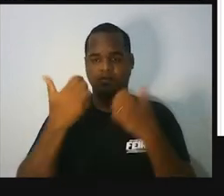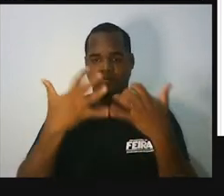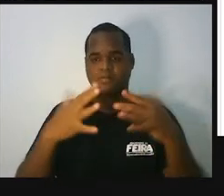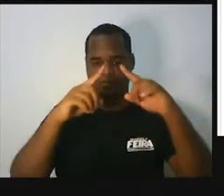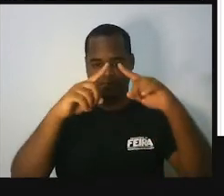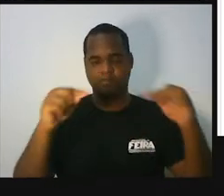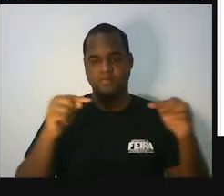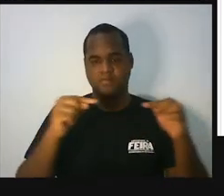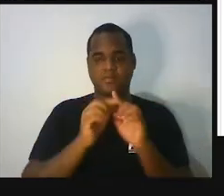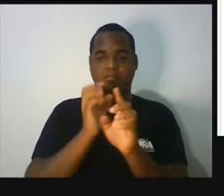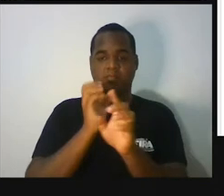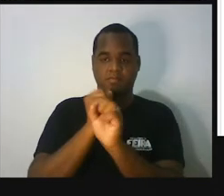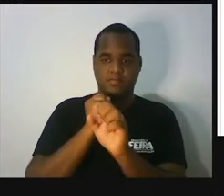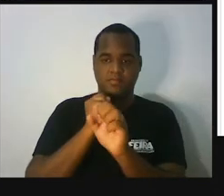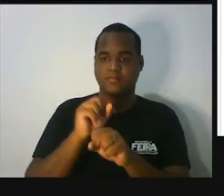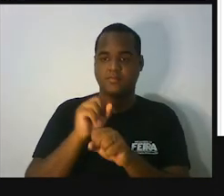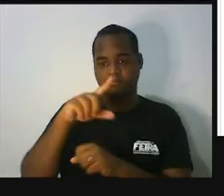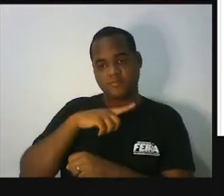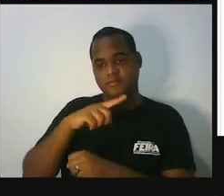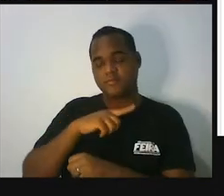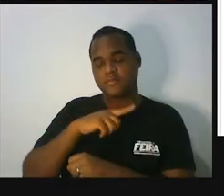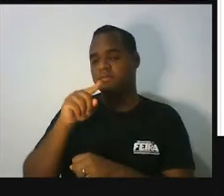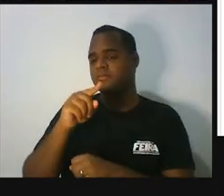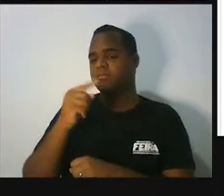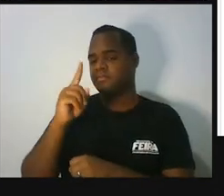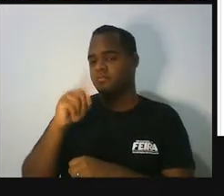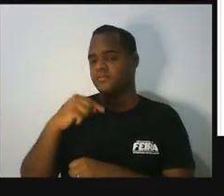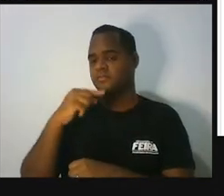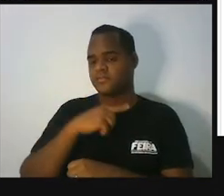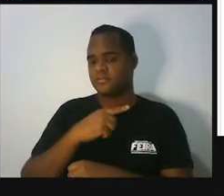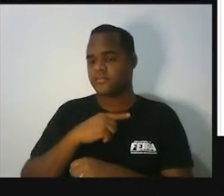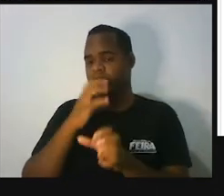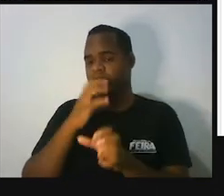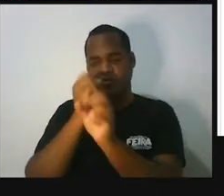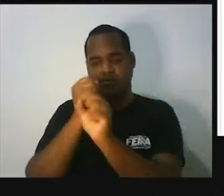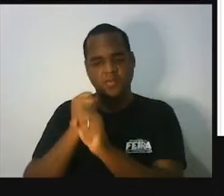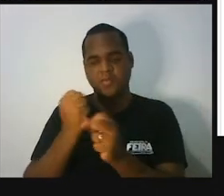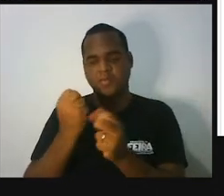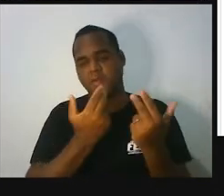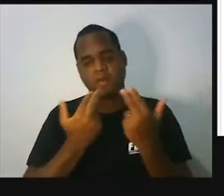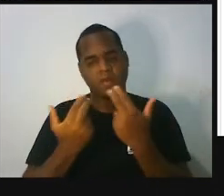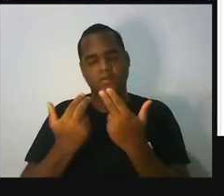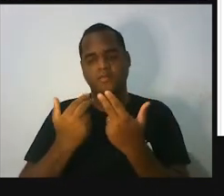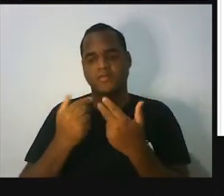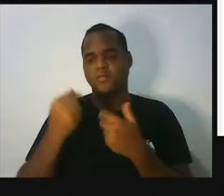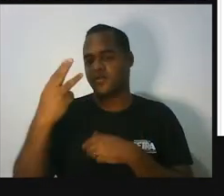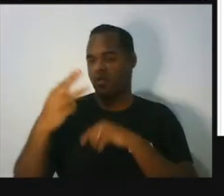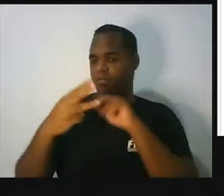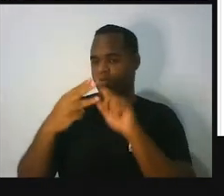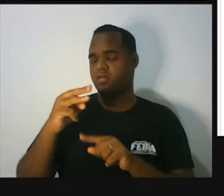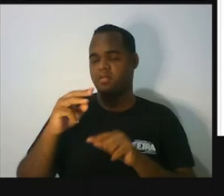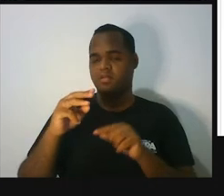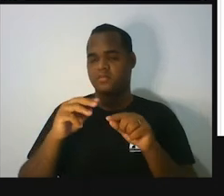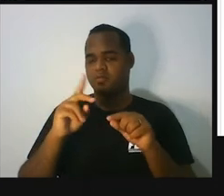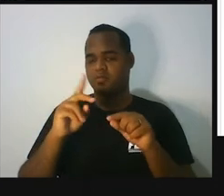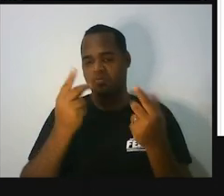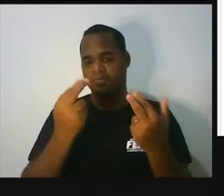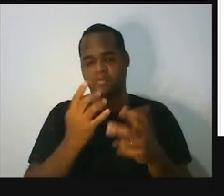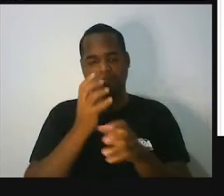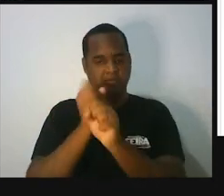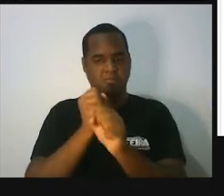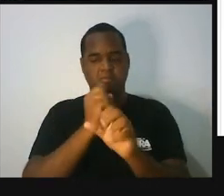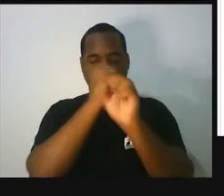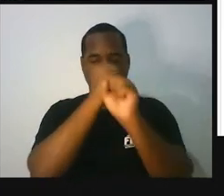triângulo, os três lados não têm o mesmo tamanho. Os três lados não têm medidas iguais.